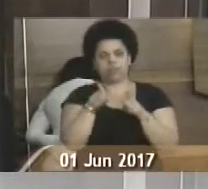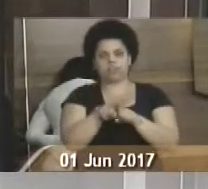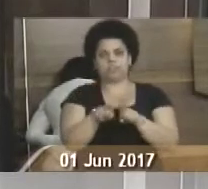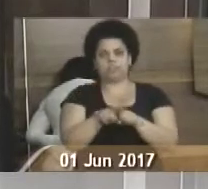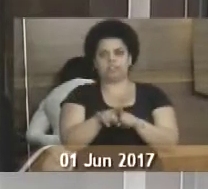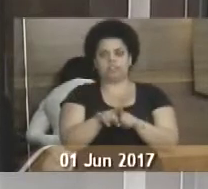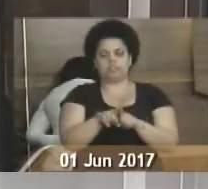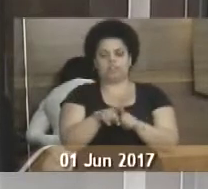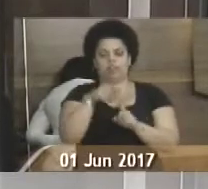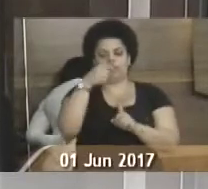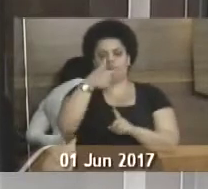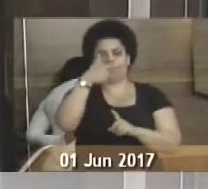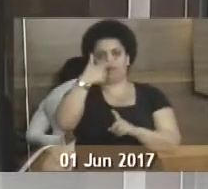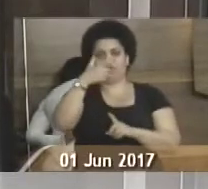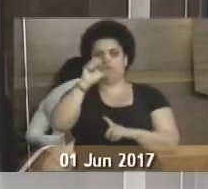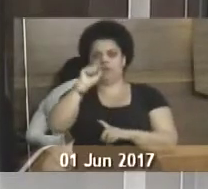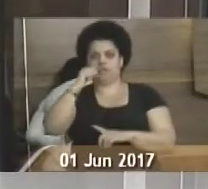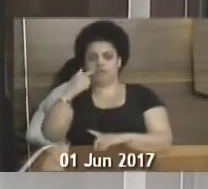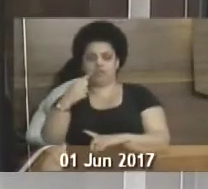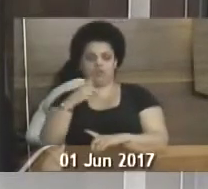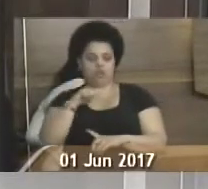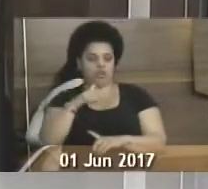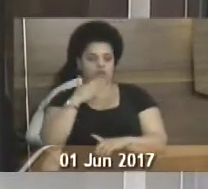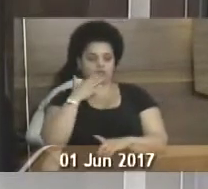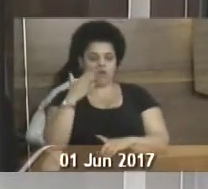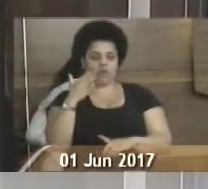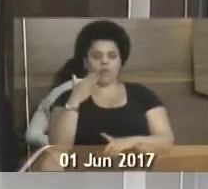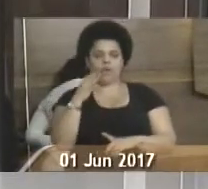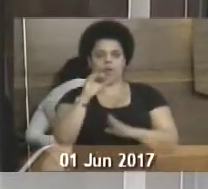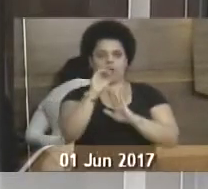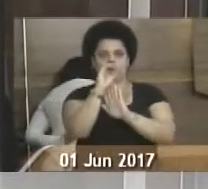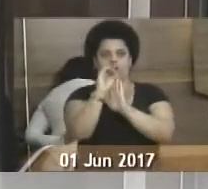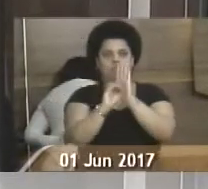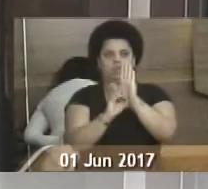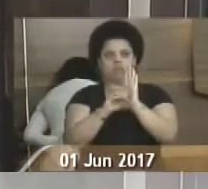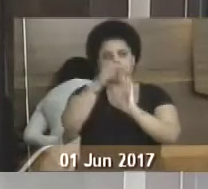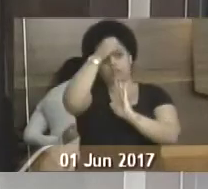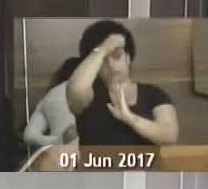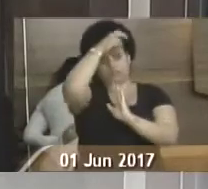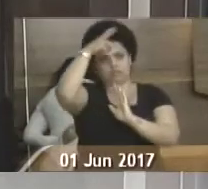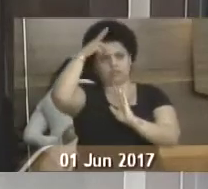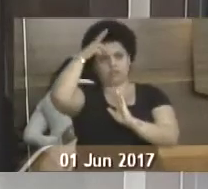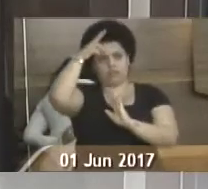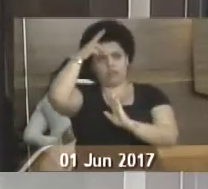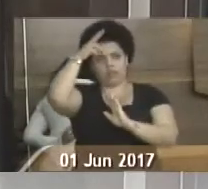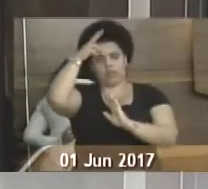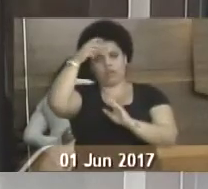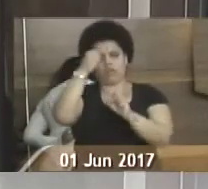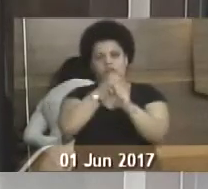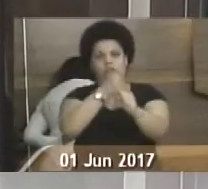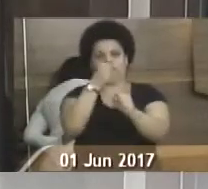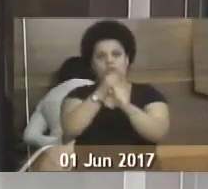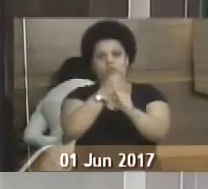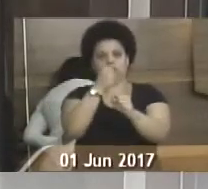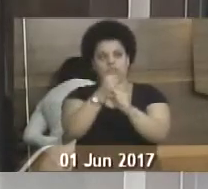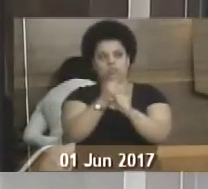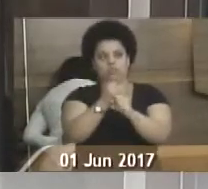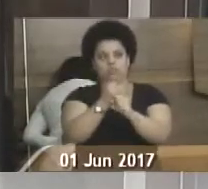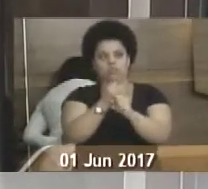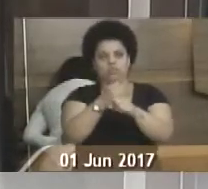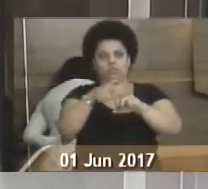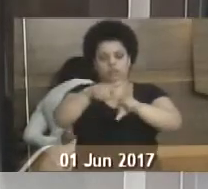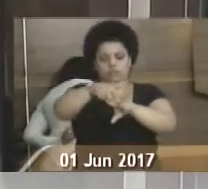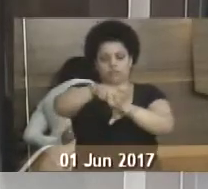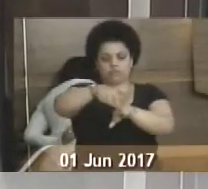indicação 227, que seja encaminhado o ofício ao prefeito municipal solicitando a construção de uma